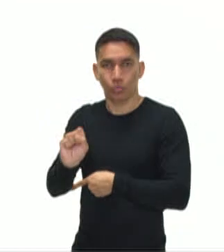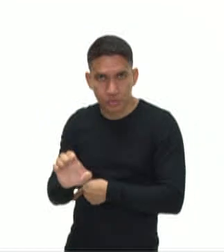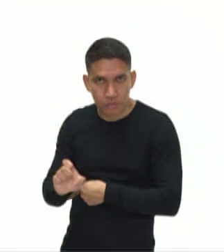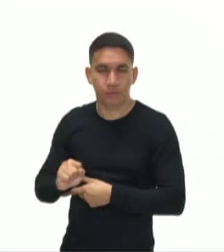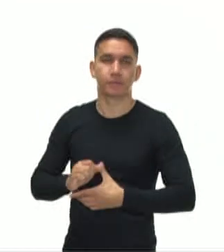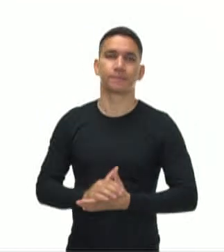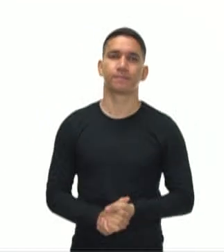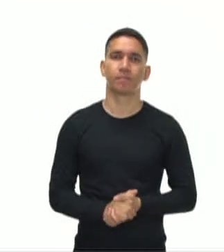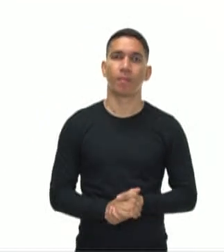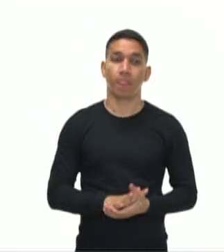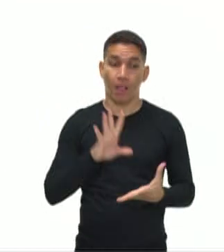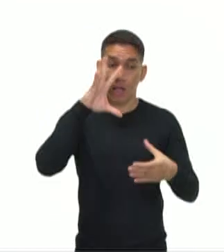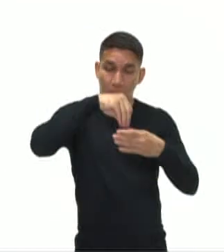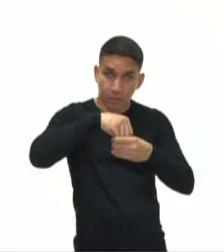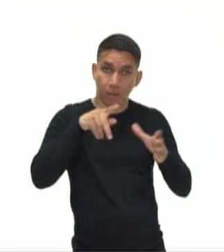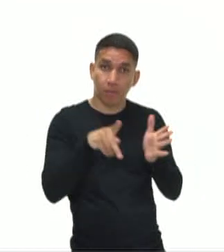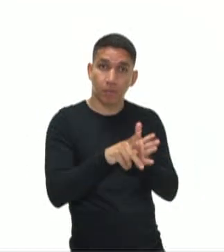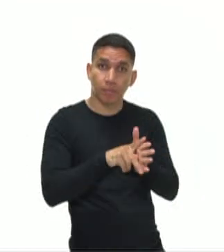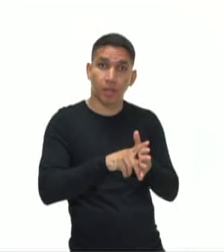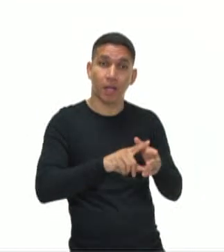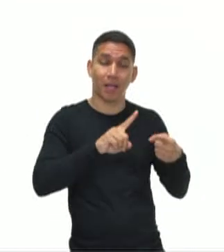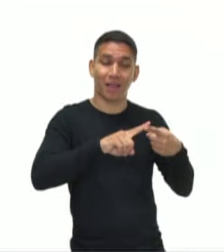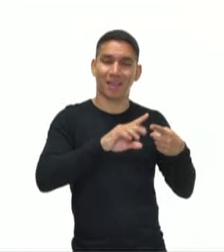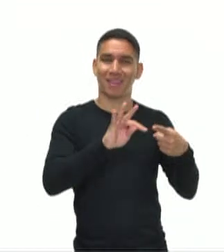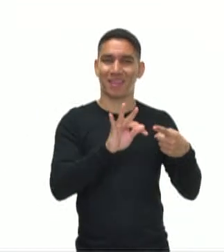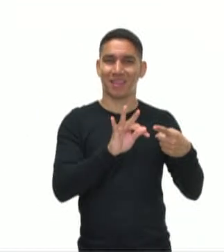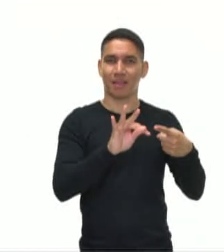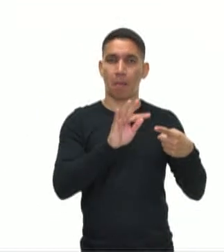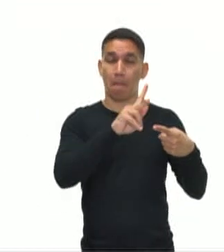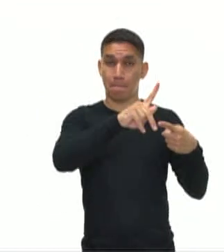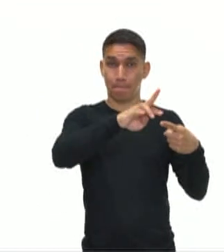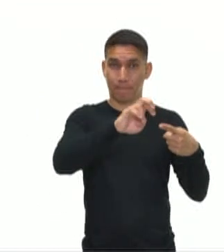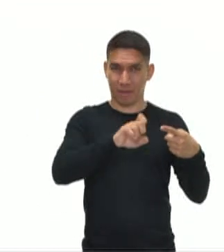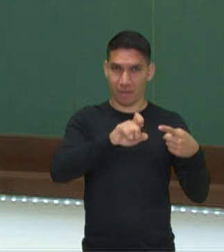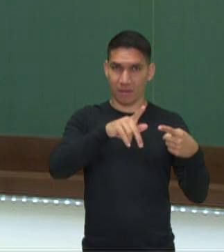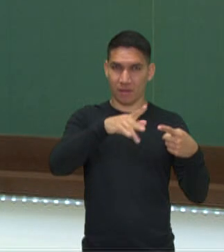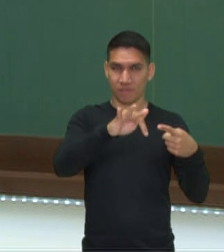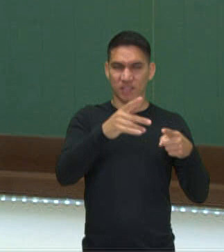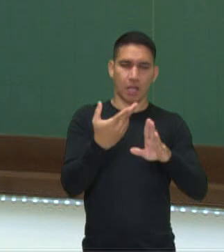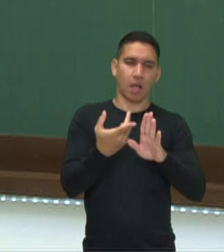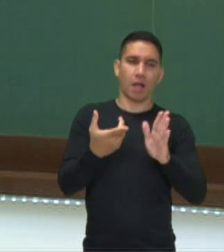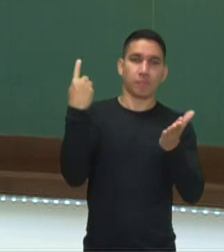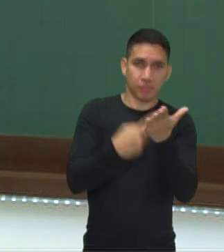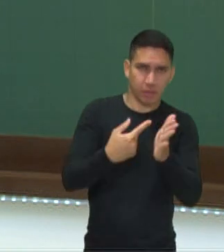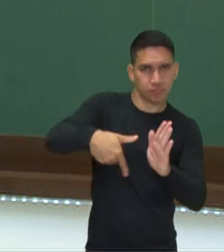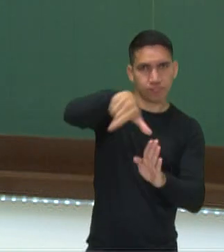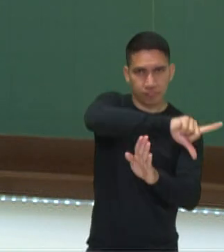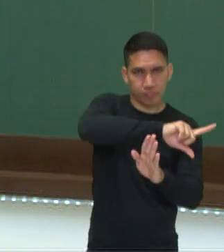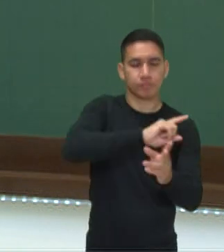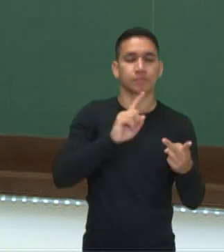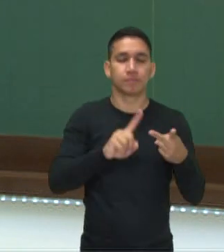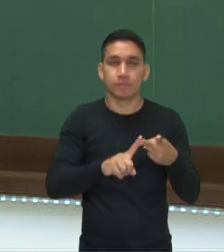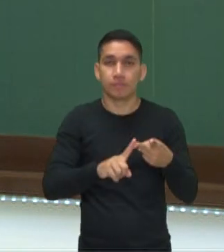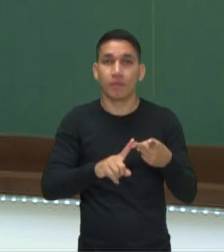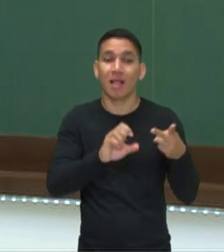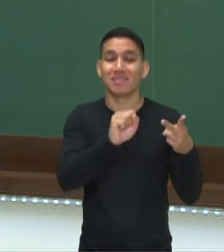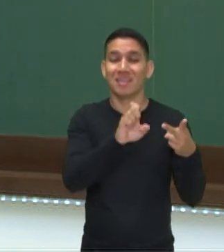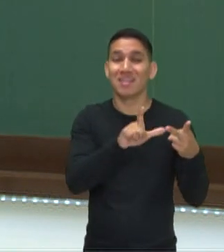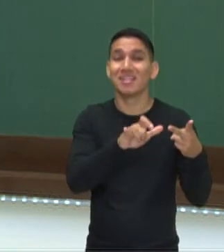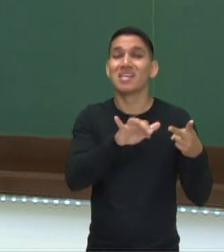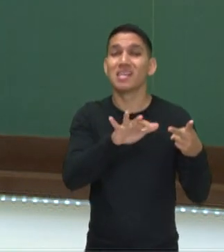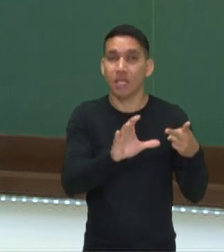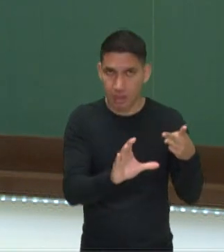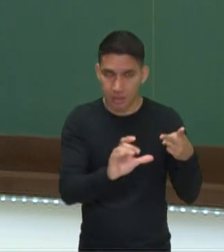Direto, eles podem ser pré-fixados, fixados pela taxa Selic e também,